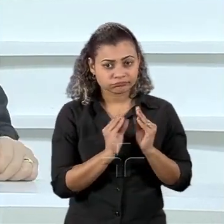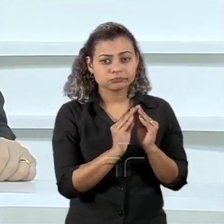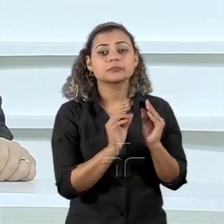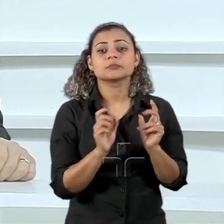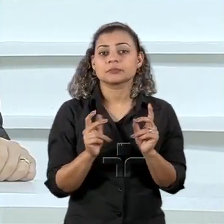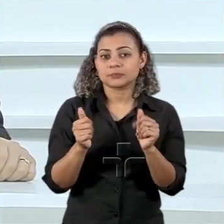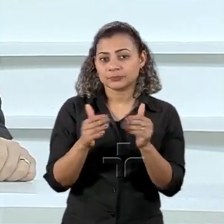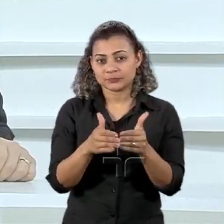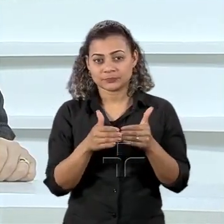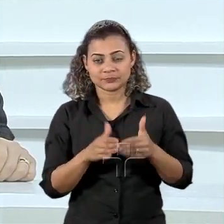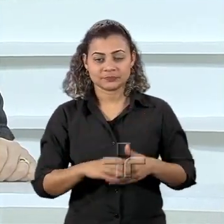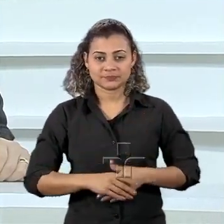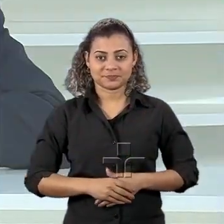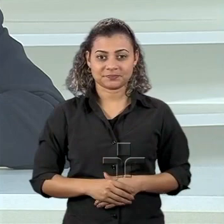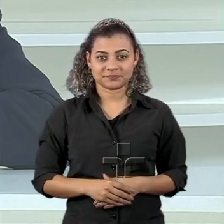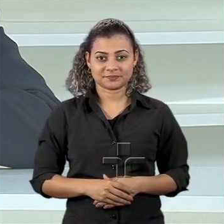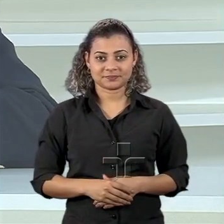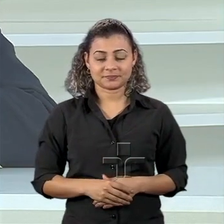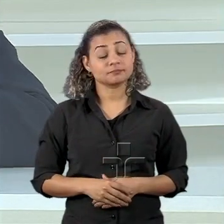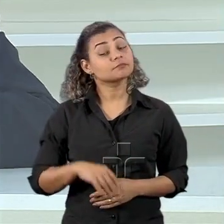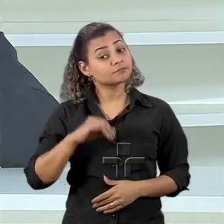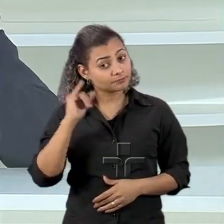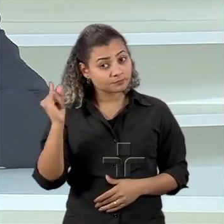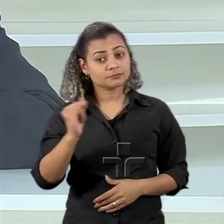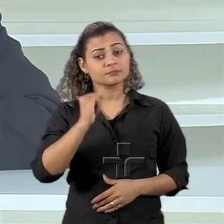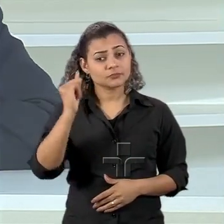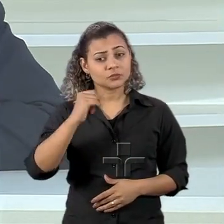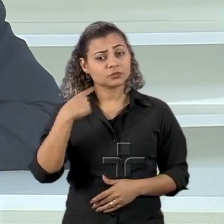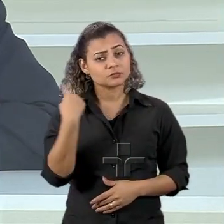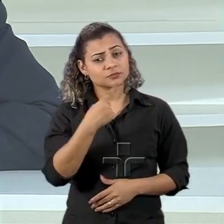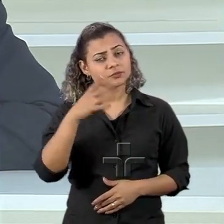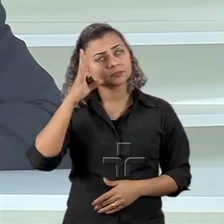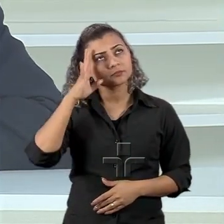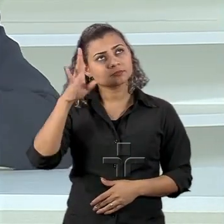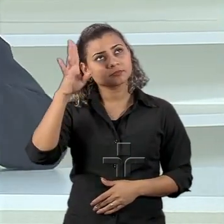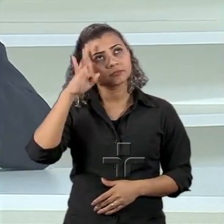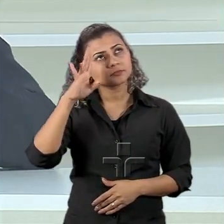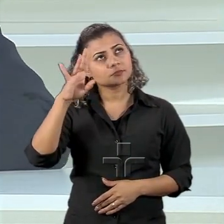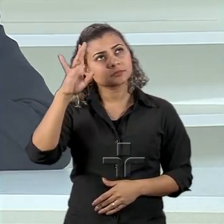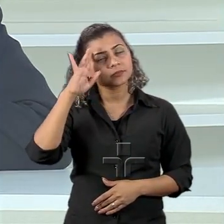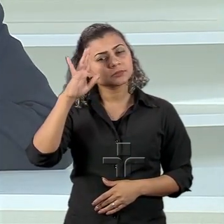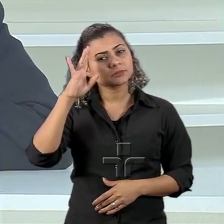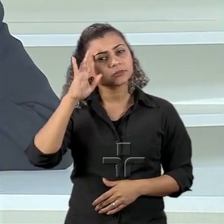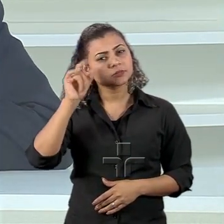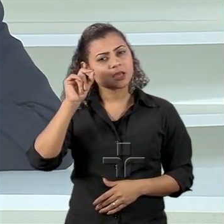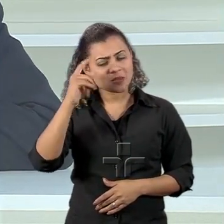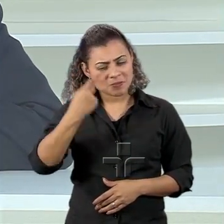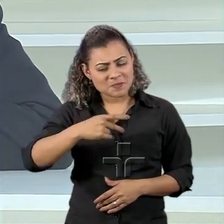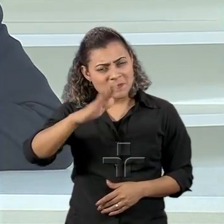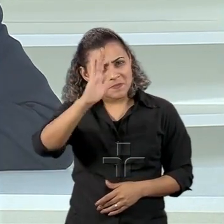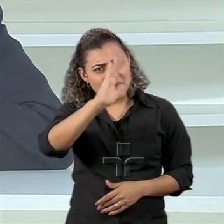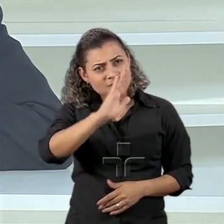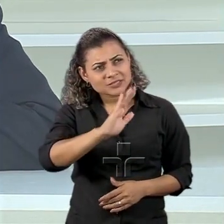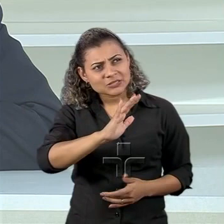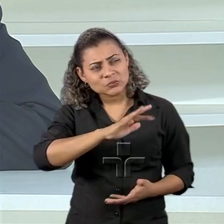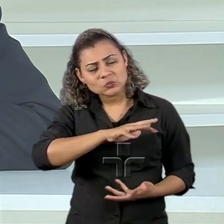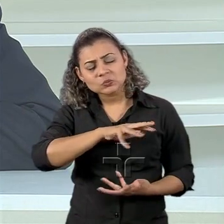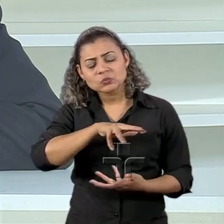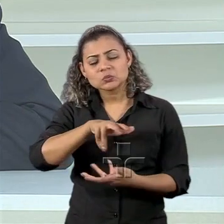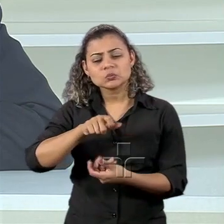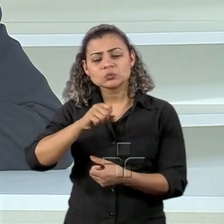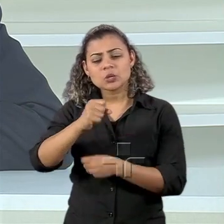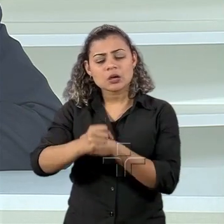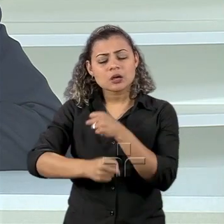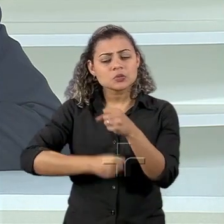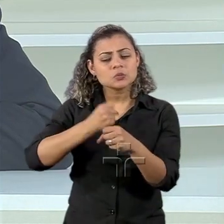curtinho por favor eu acho que é importante a gente pensar um pouco o lugar do Brasil no mundo no ano que